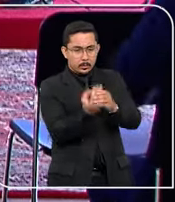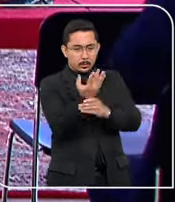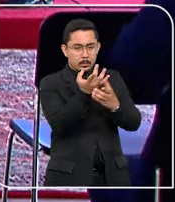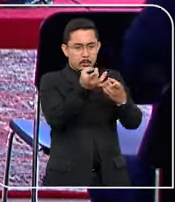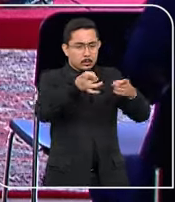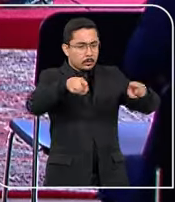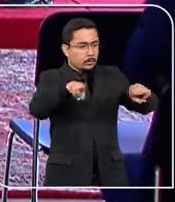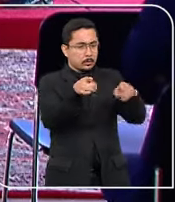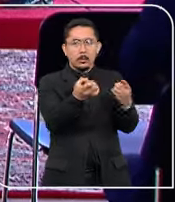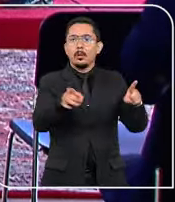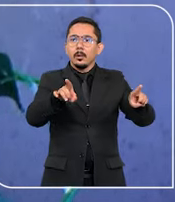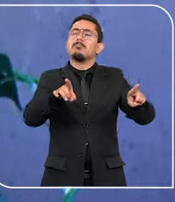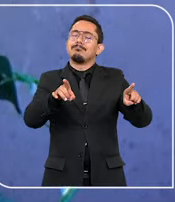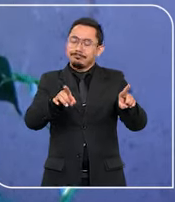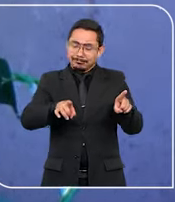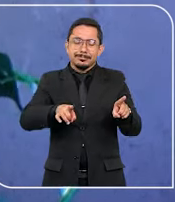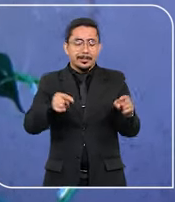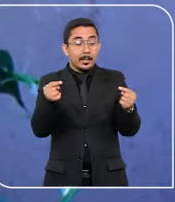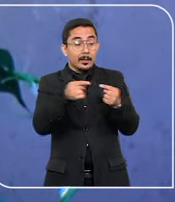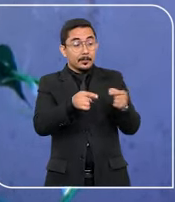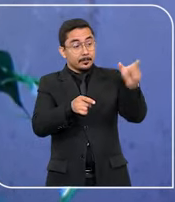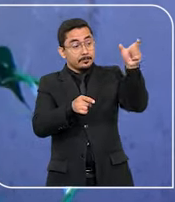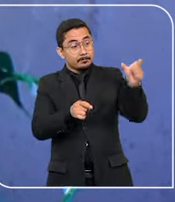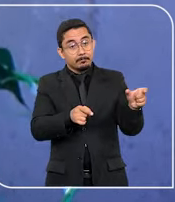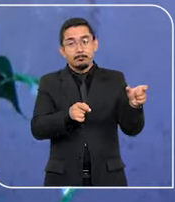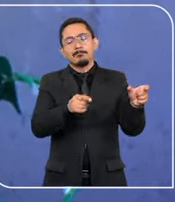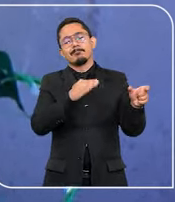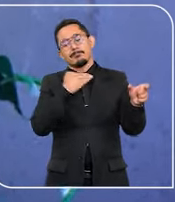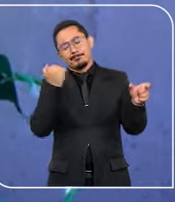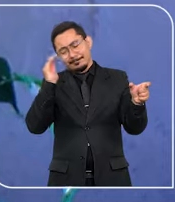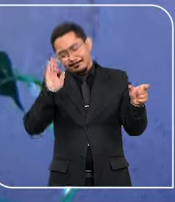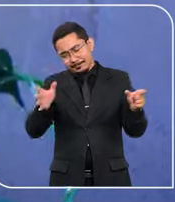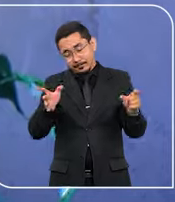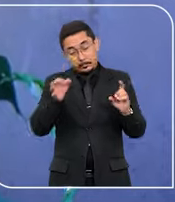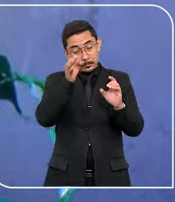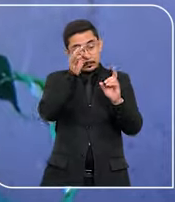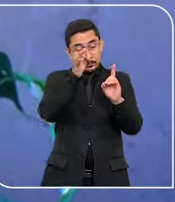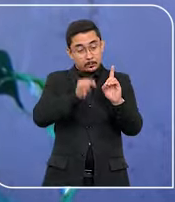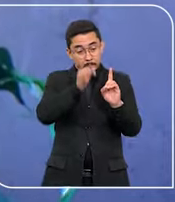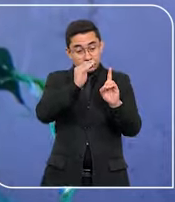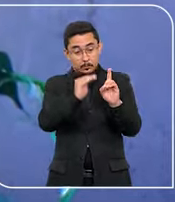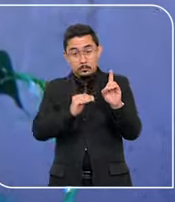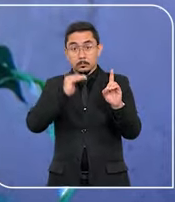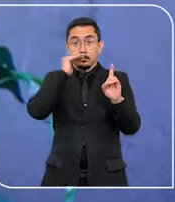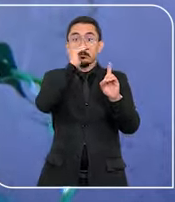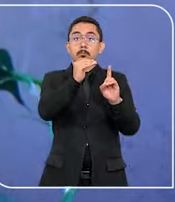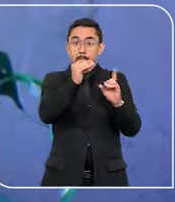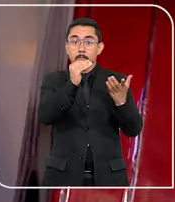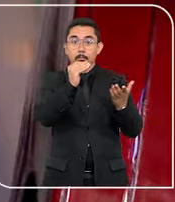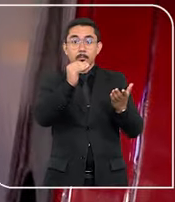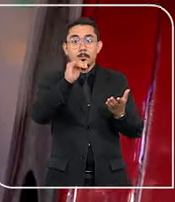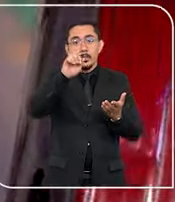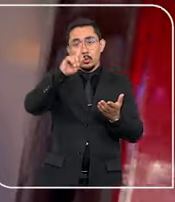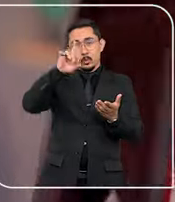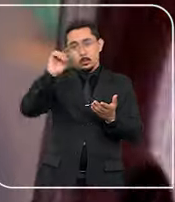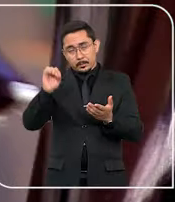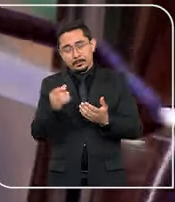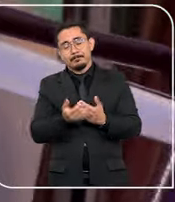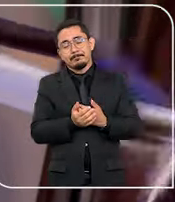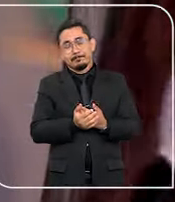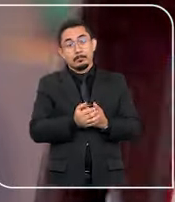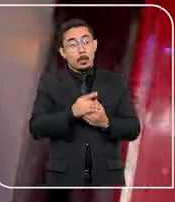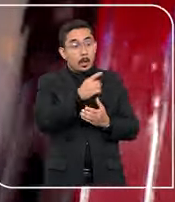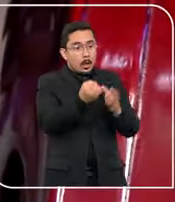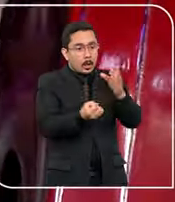criação dessa orquestra trata-se do já falecido desembargador Nildo Nero dos Santos. Investiu na